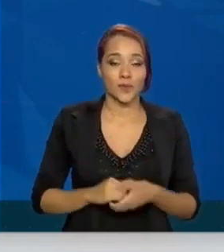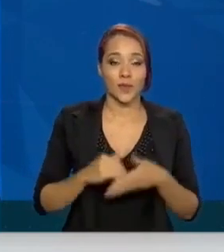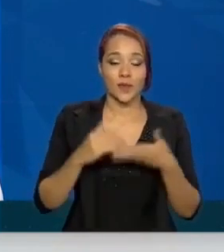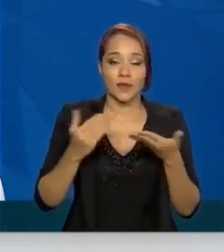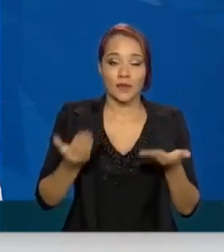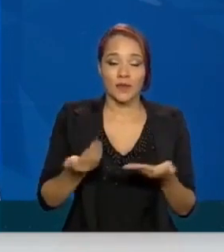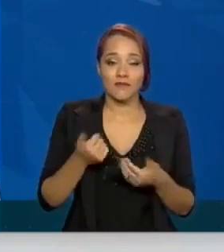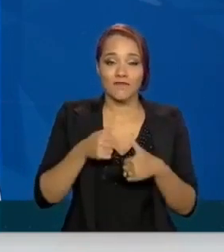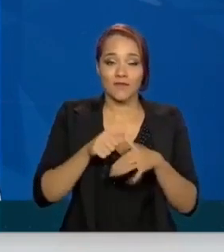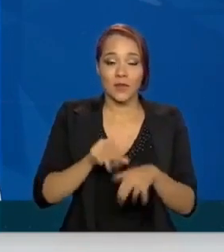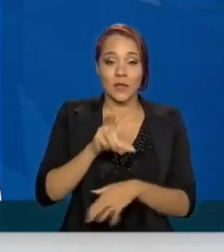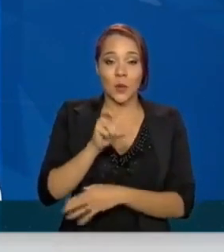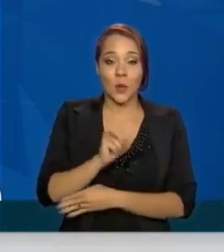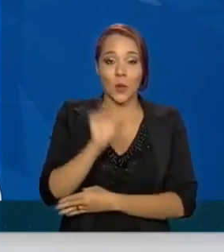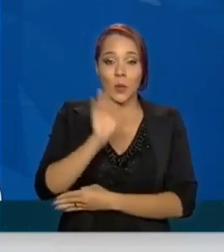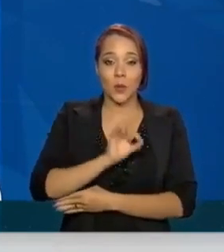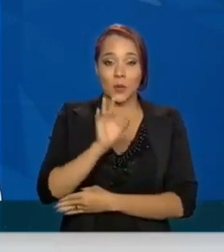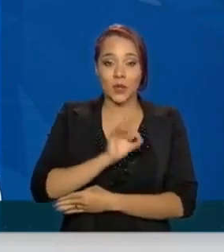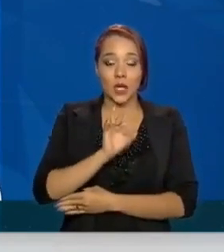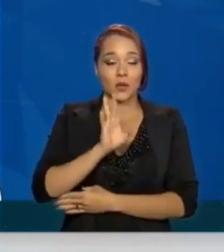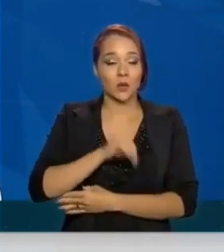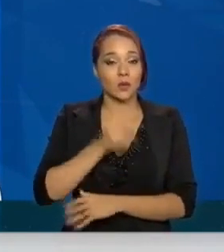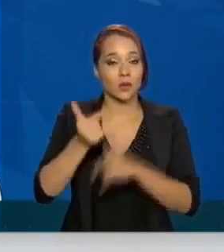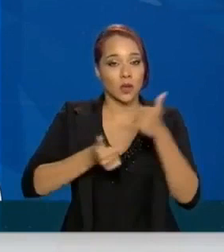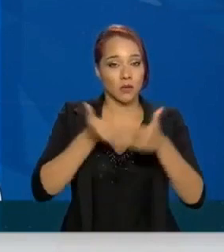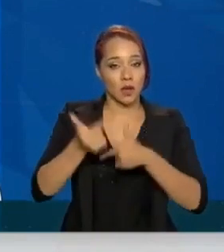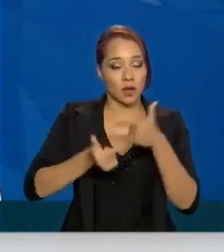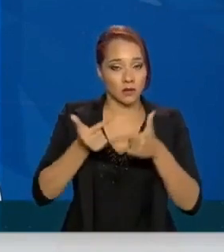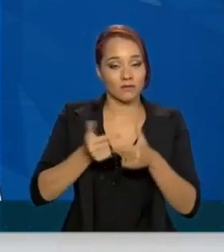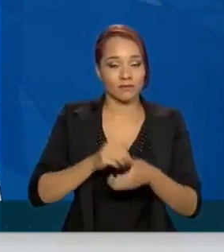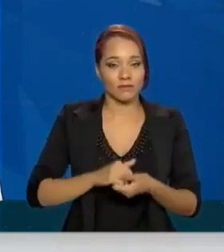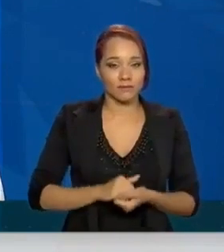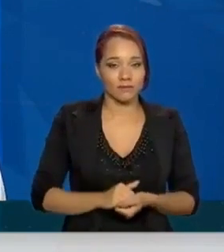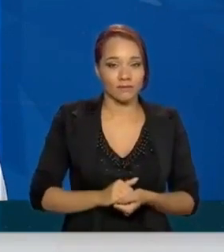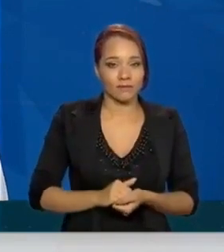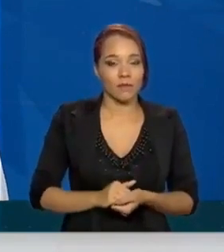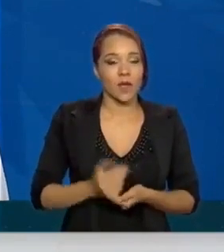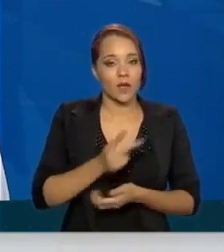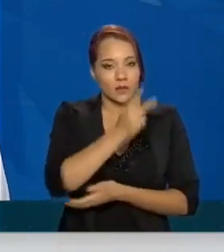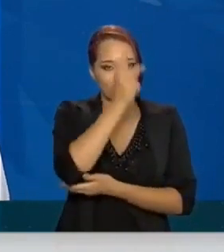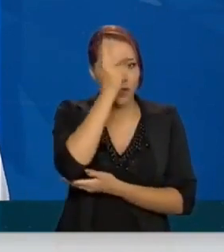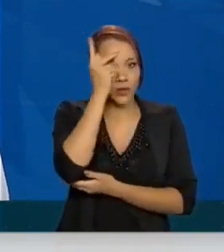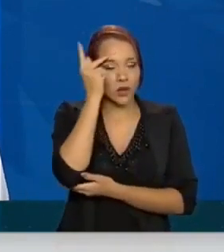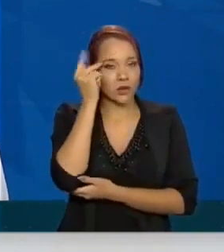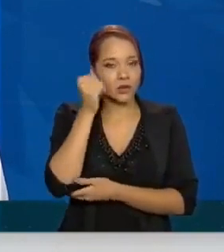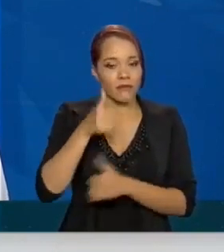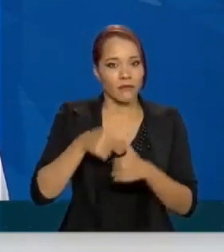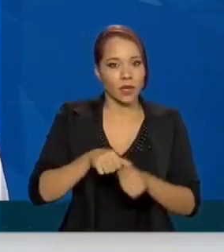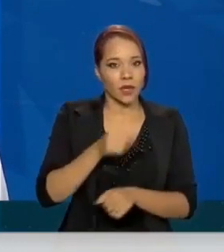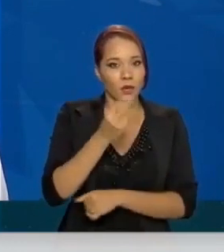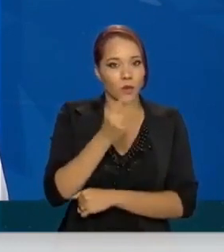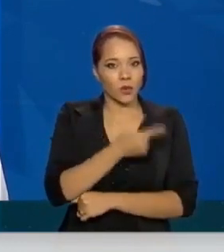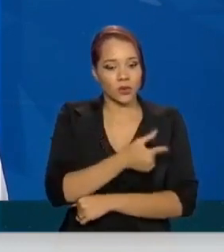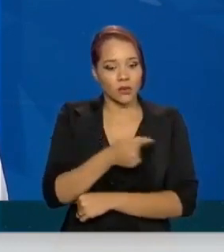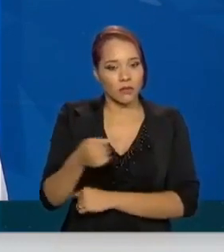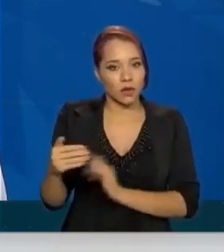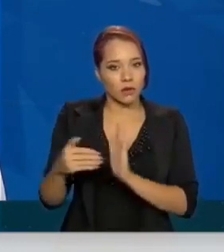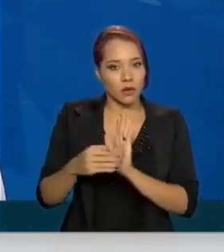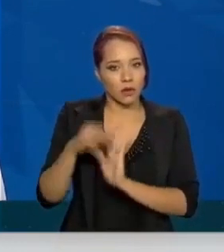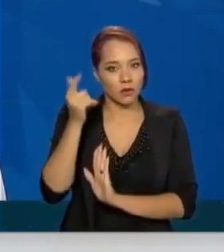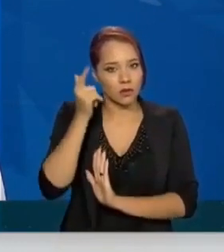eles ficaram com 50% da força de trabalho instalada. As pessoas ficam duas semanas até se